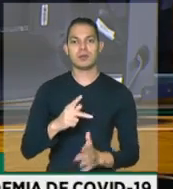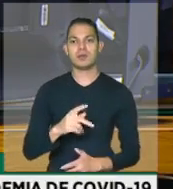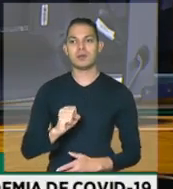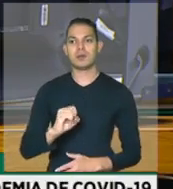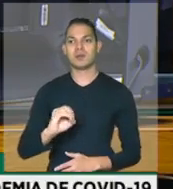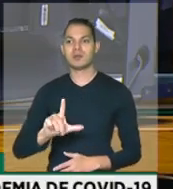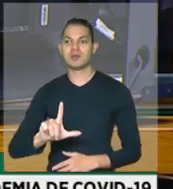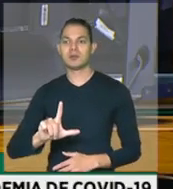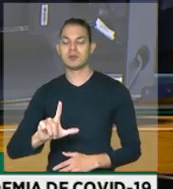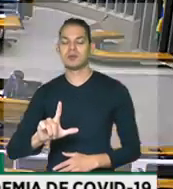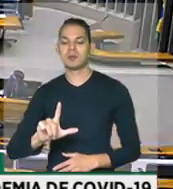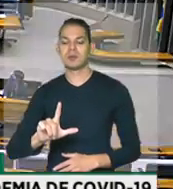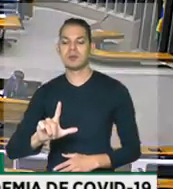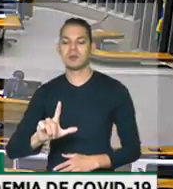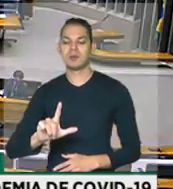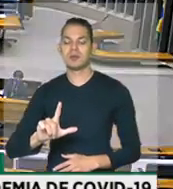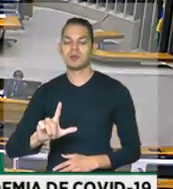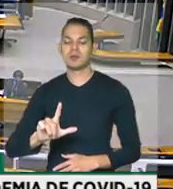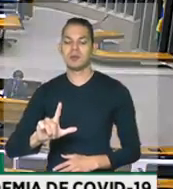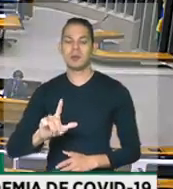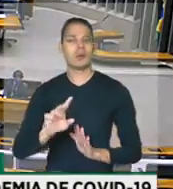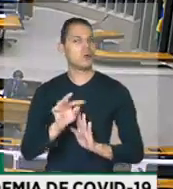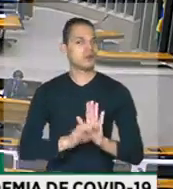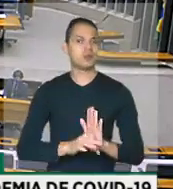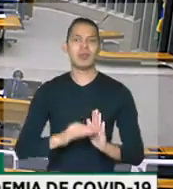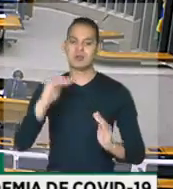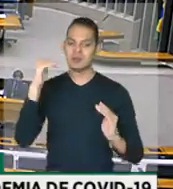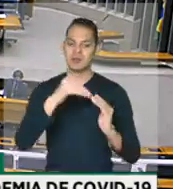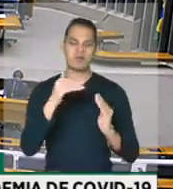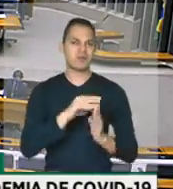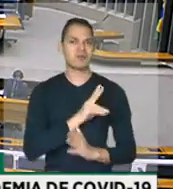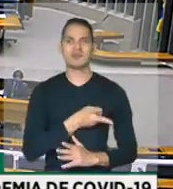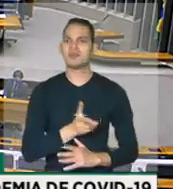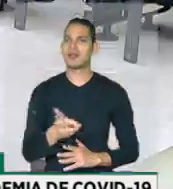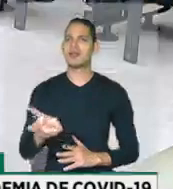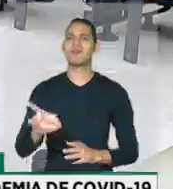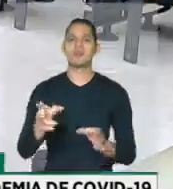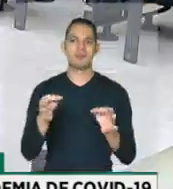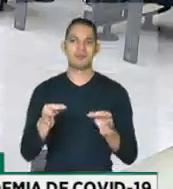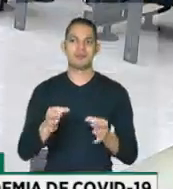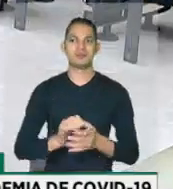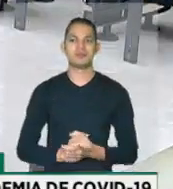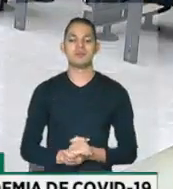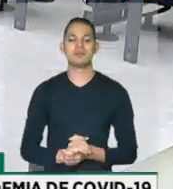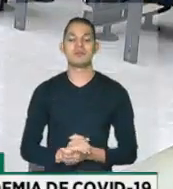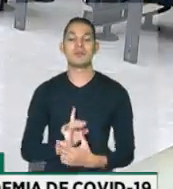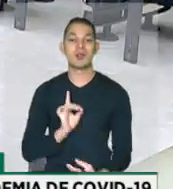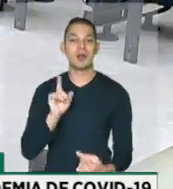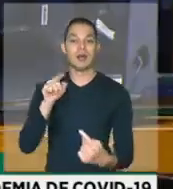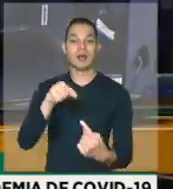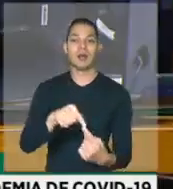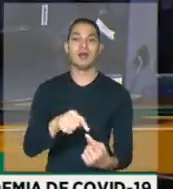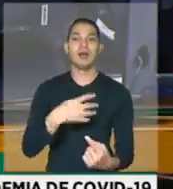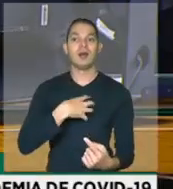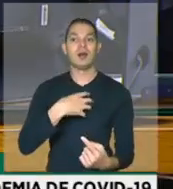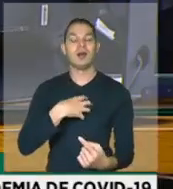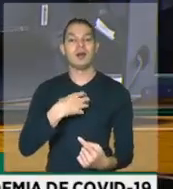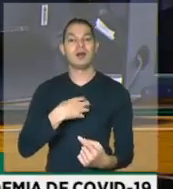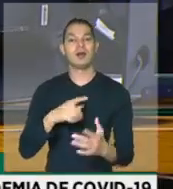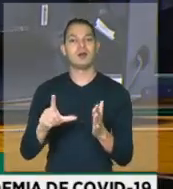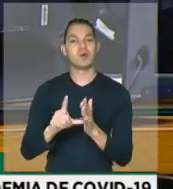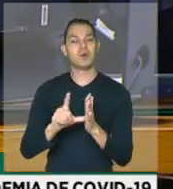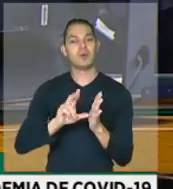Do PSB. Nós vamos ser sempre a favor da manutenção do texto, presidente. O A favor da manutenção do texto. Com a finalidade de proporcionar condições de abertura dos